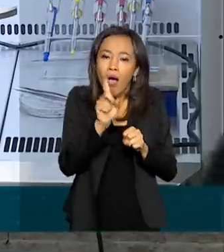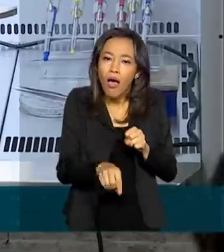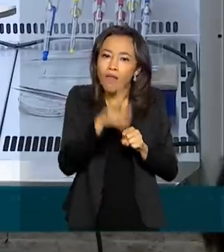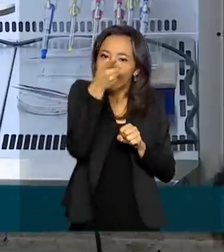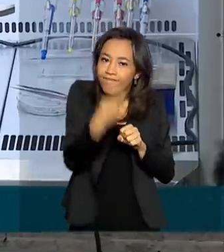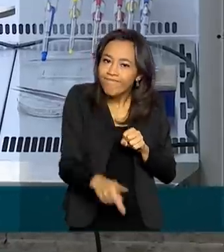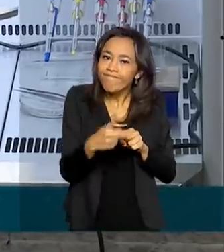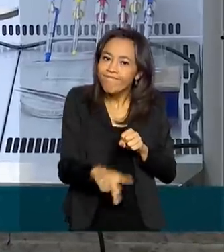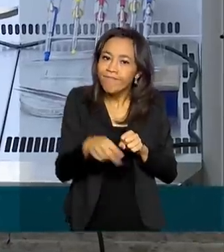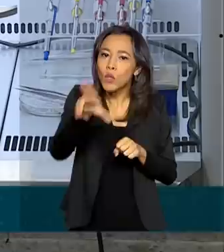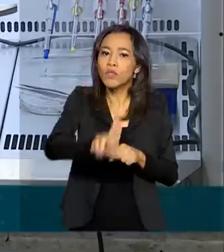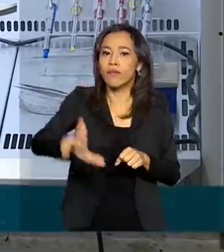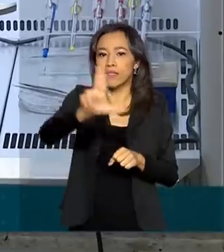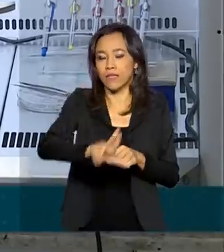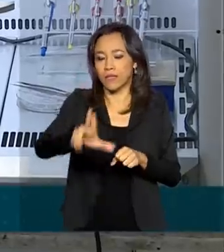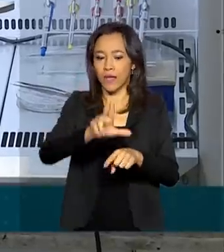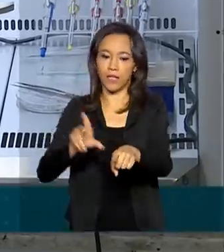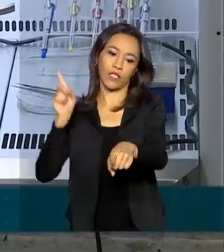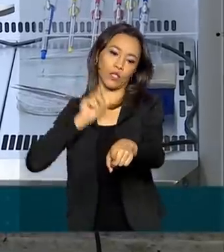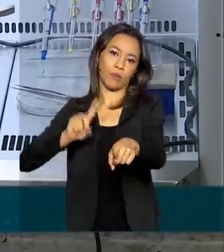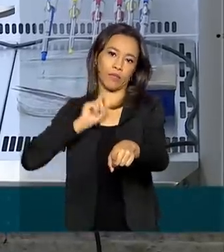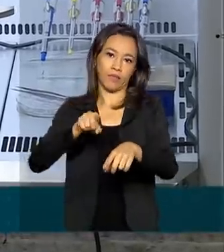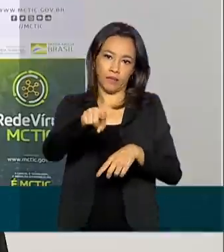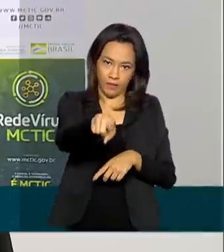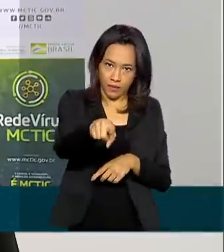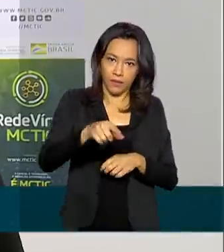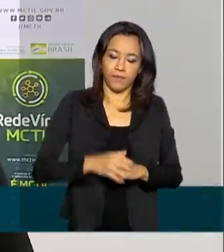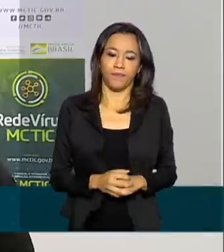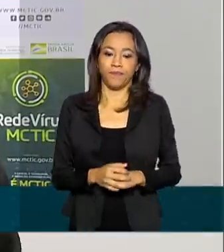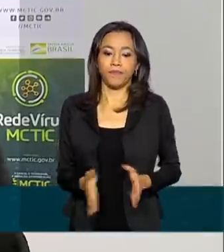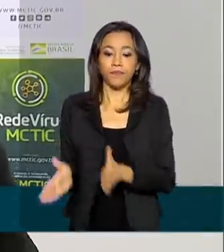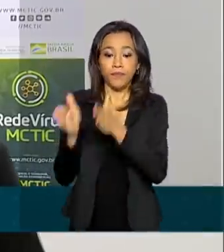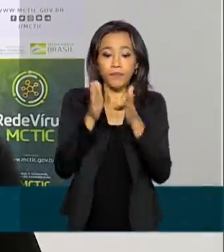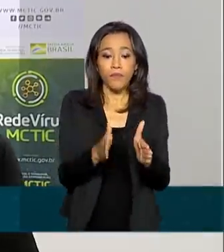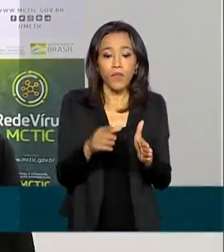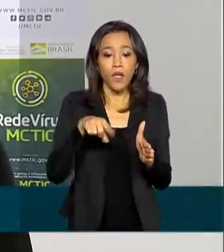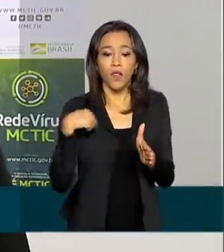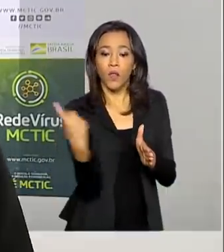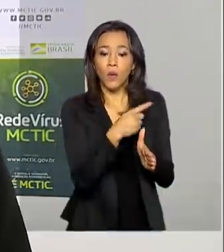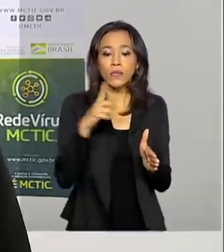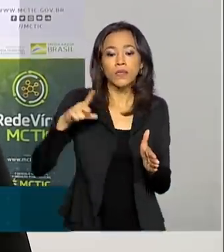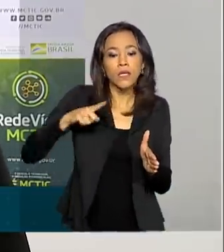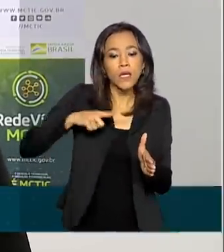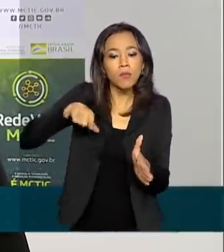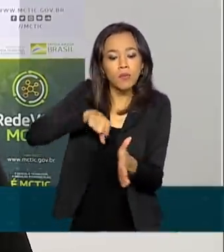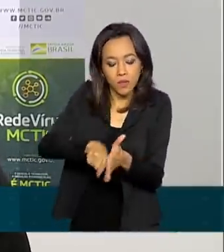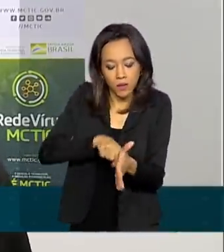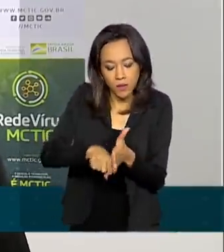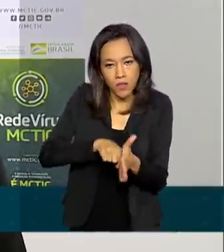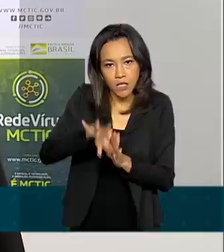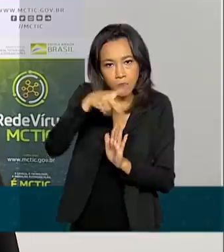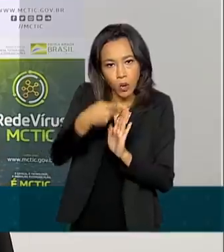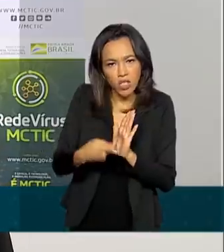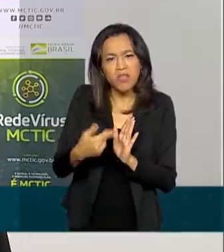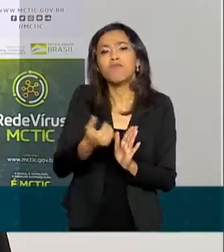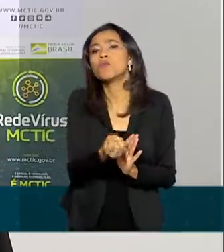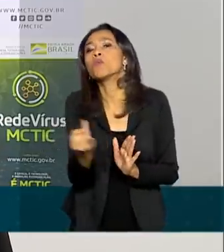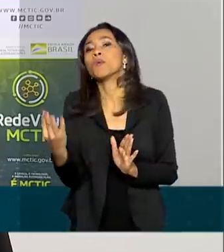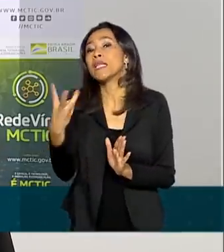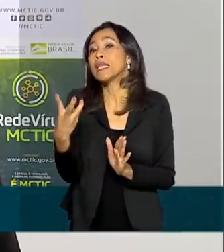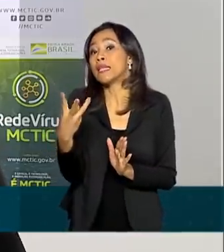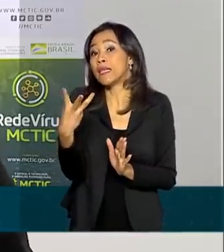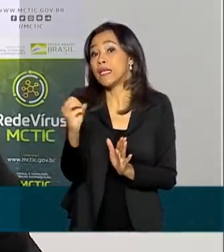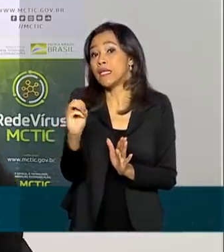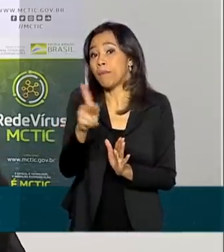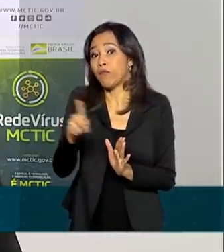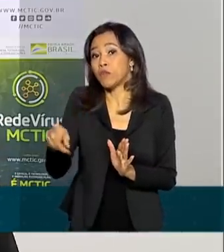pelos cientistas da Universidade Federal de Uberlândia. Nós temos envolvidos nesse projeto mais de 30 professores doutores,